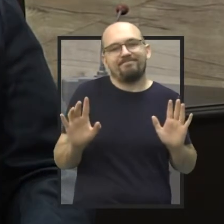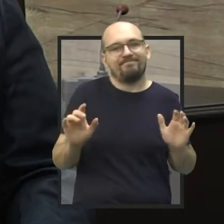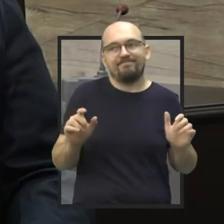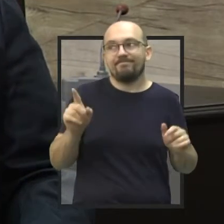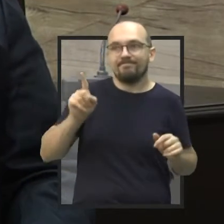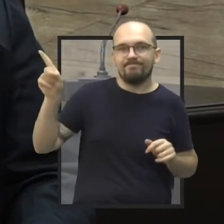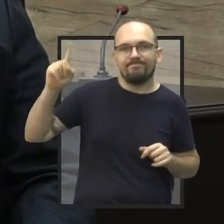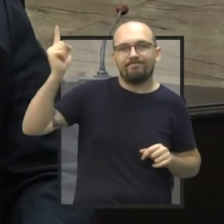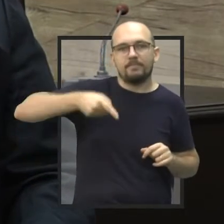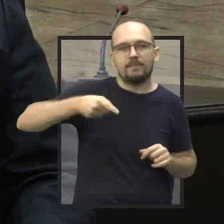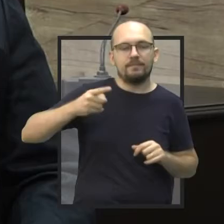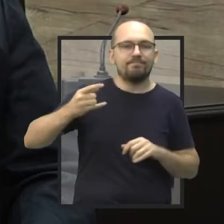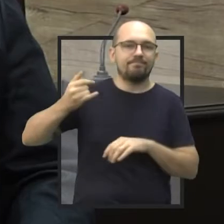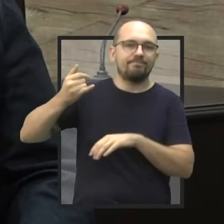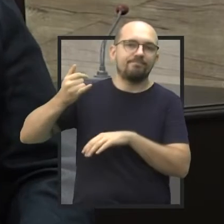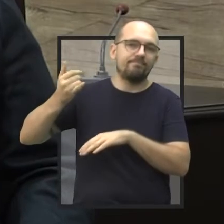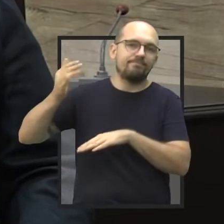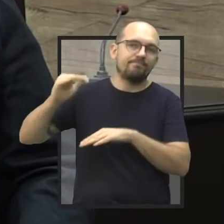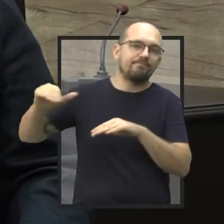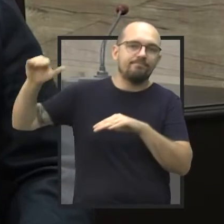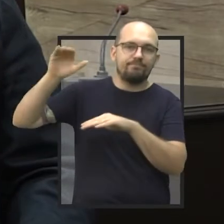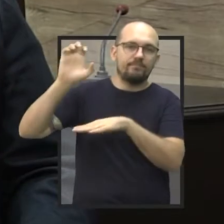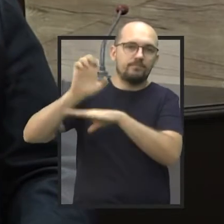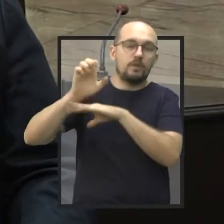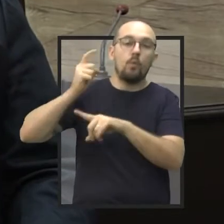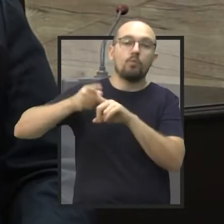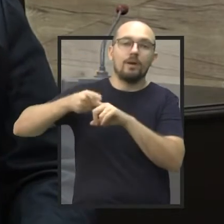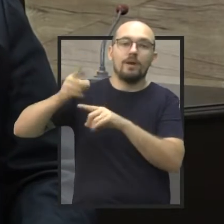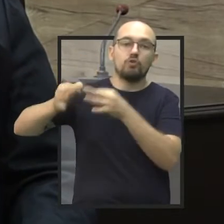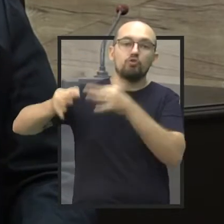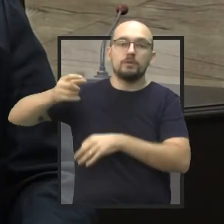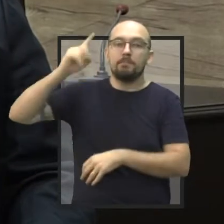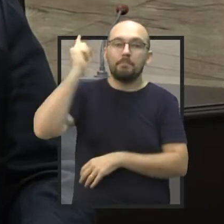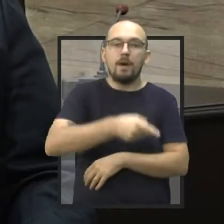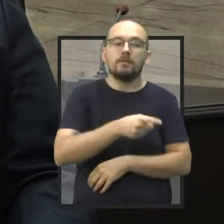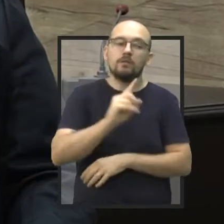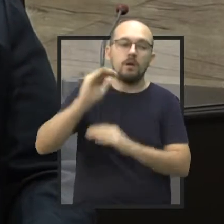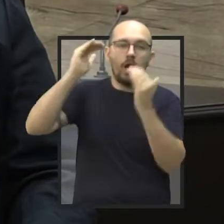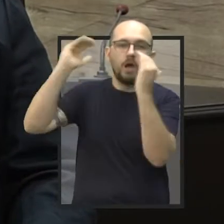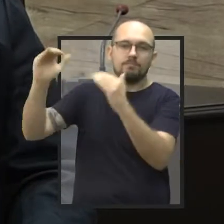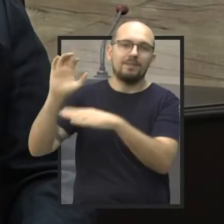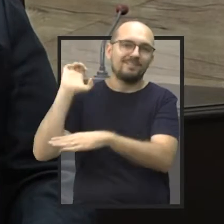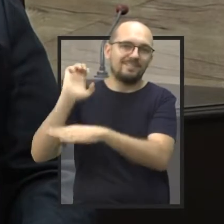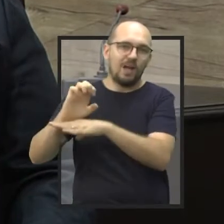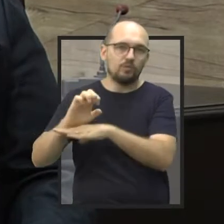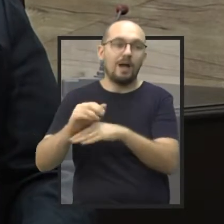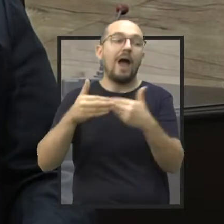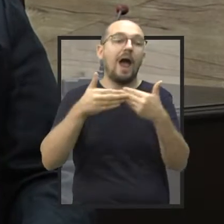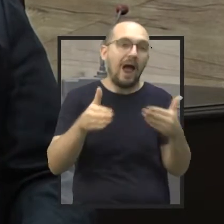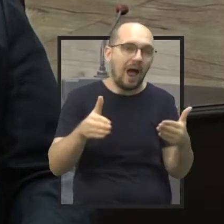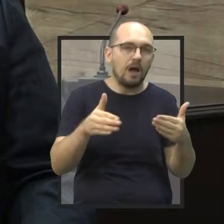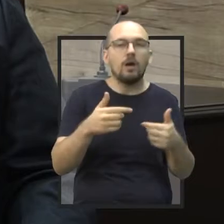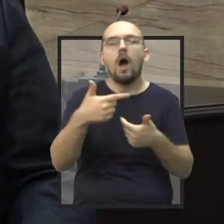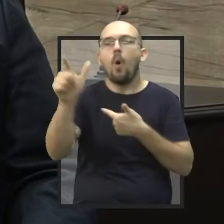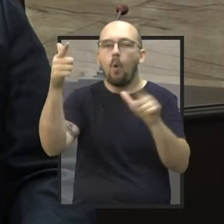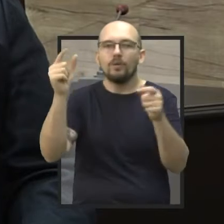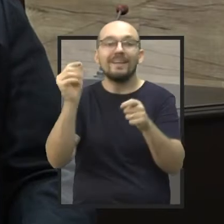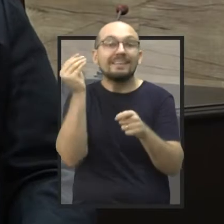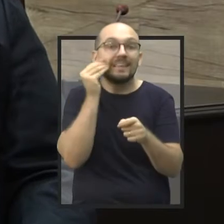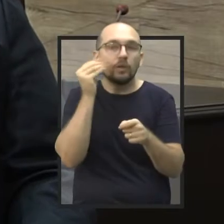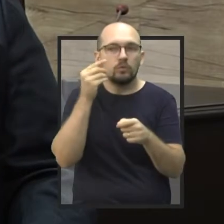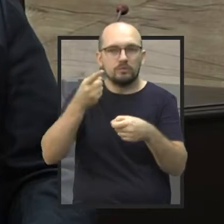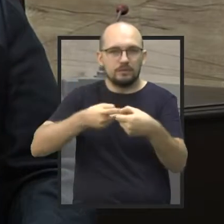a gente viu exemplos de cidades vizinhas que a justiça acaba derrubando e que deve ser seguido o estado. Eu acho que o Jaú já está em condições